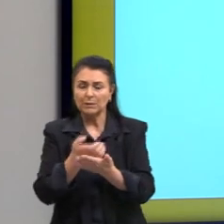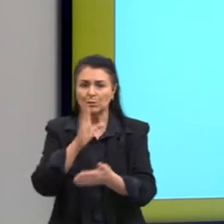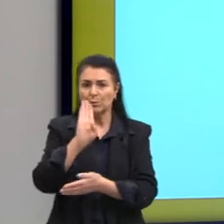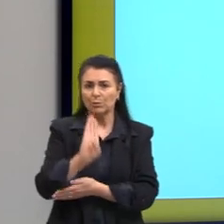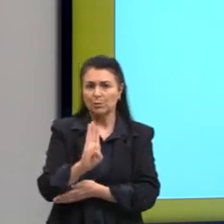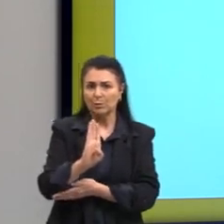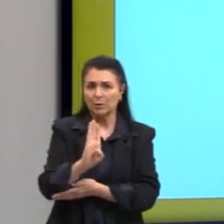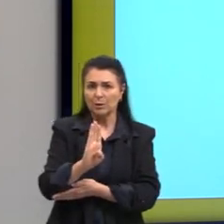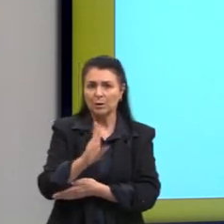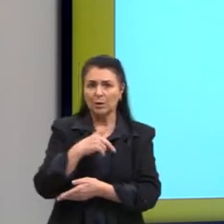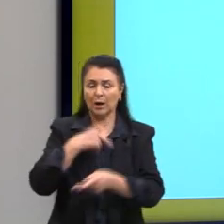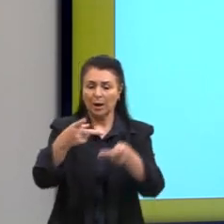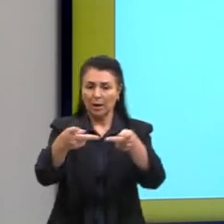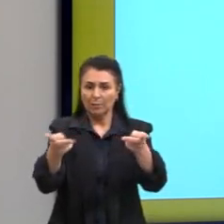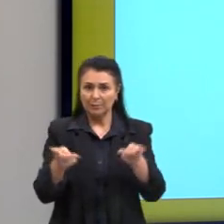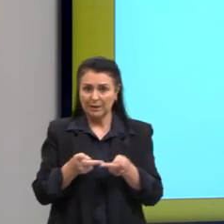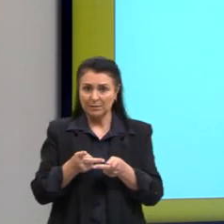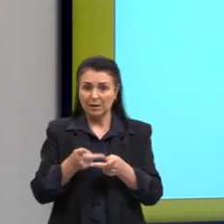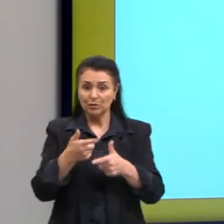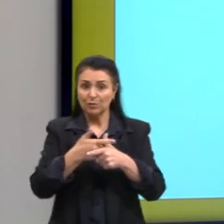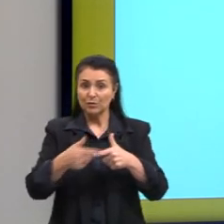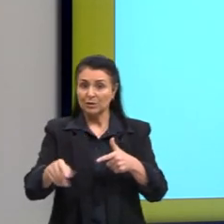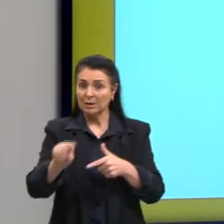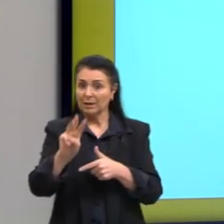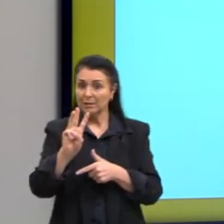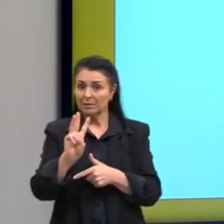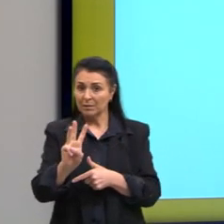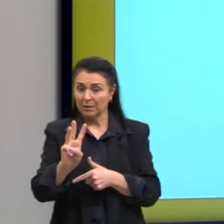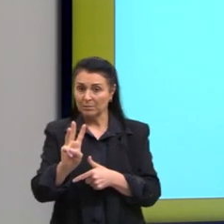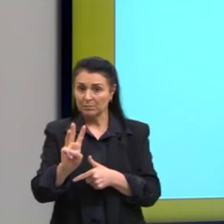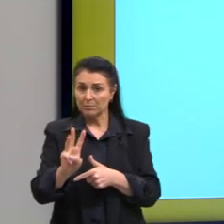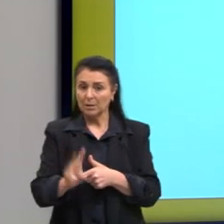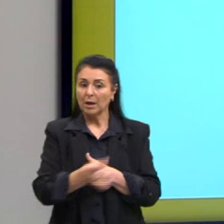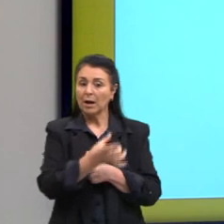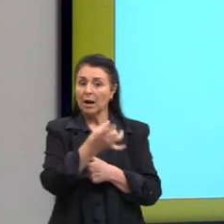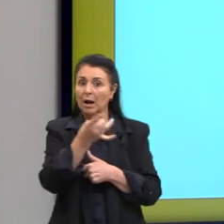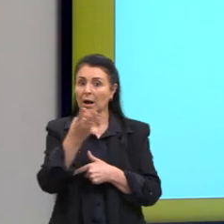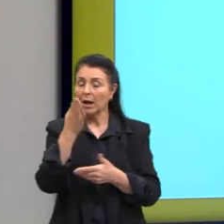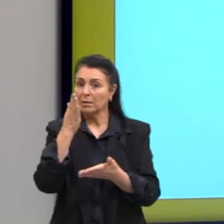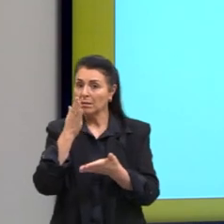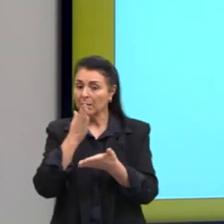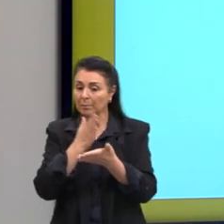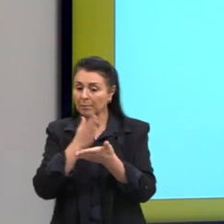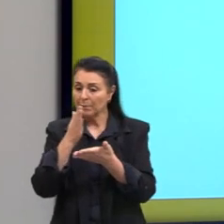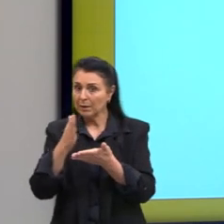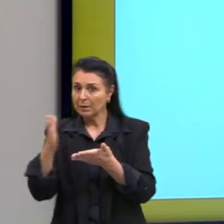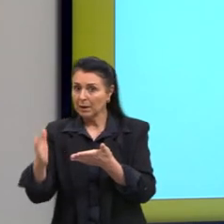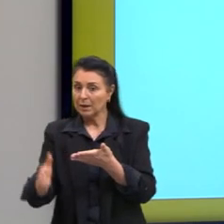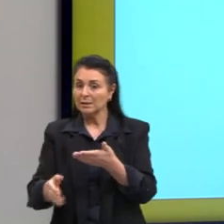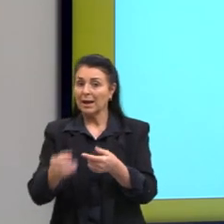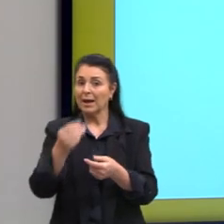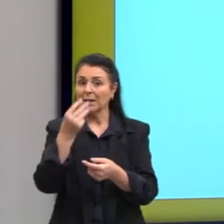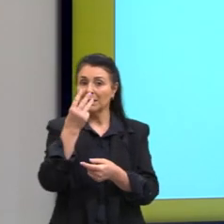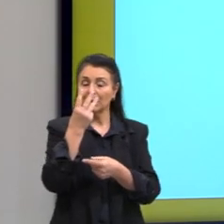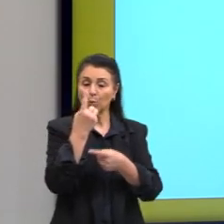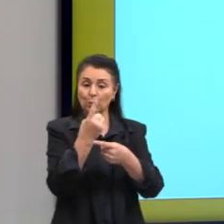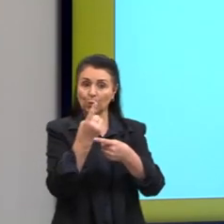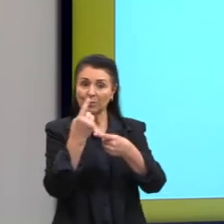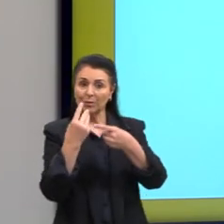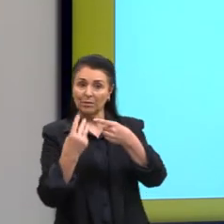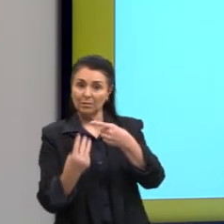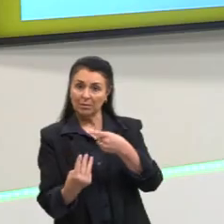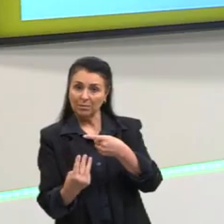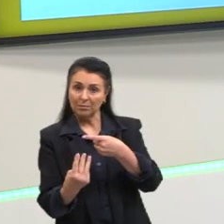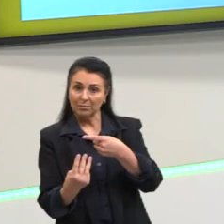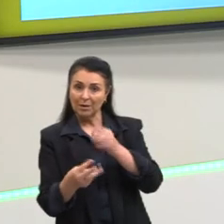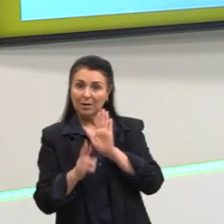pizza, então, dividida em três partes, certo? Onde cada pedaço recebe o nome de terça parte e é representada por